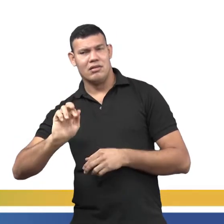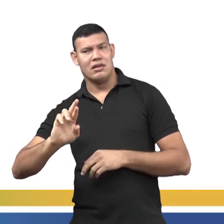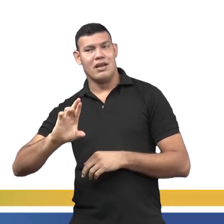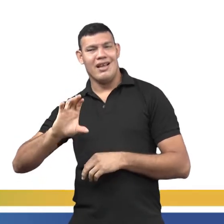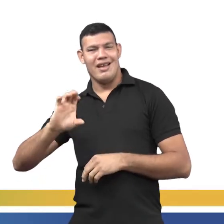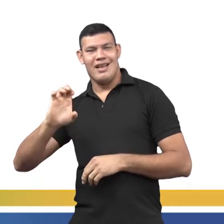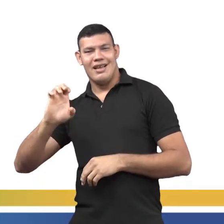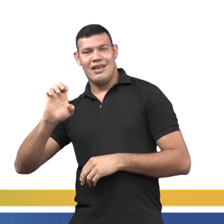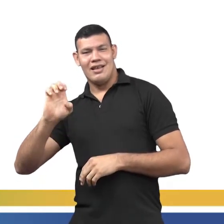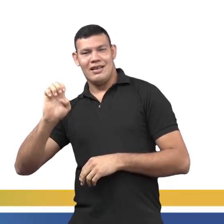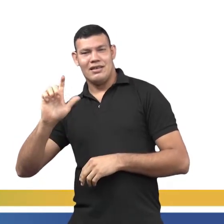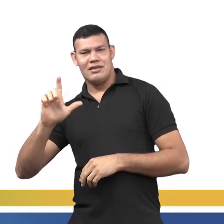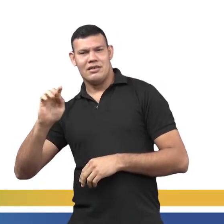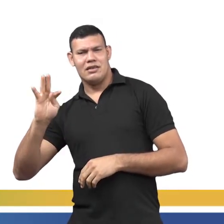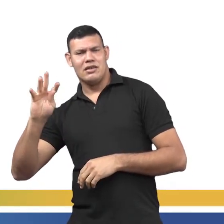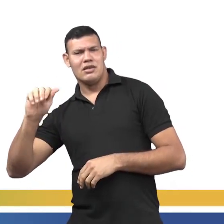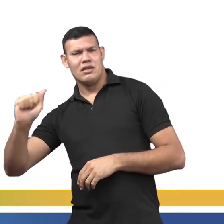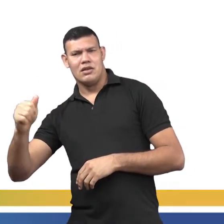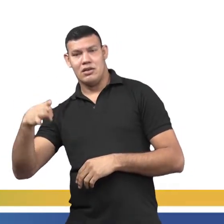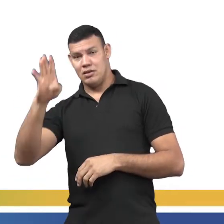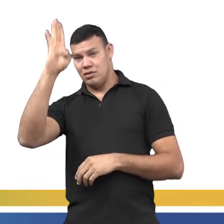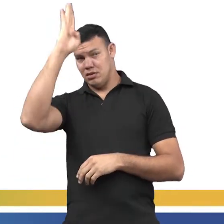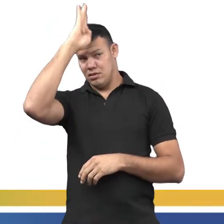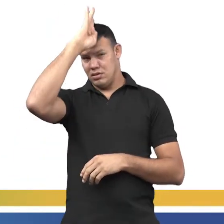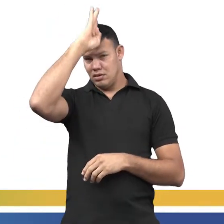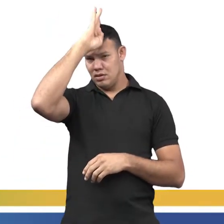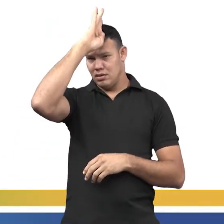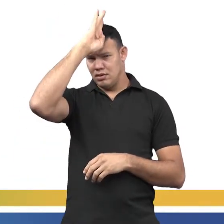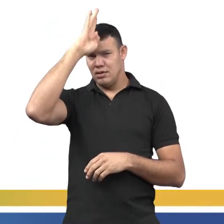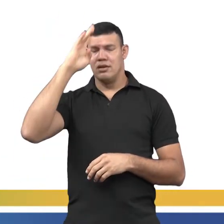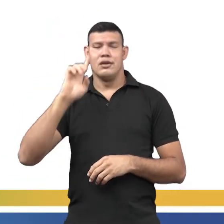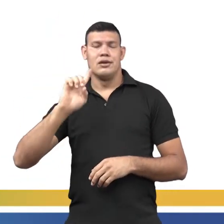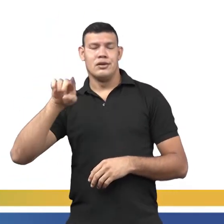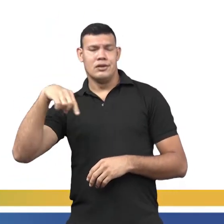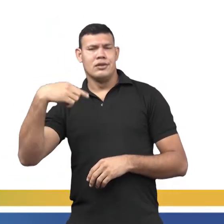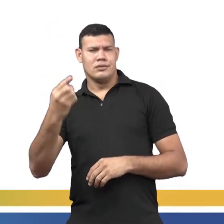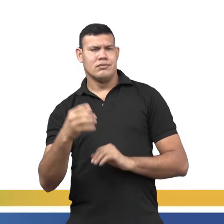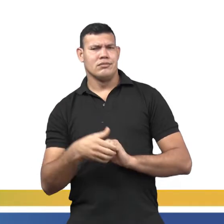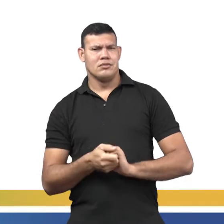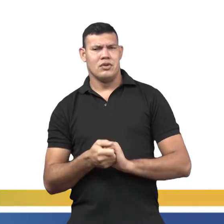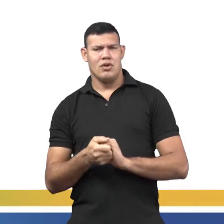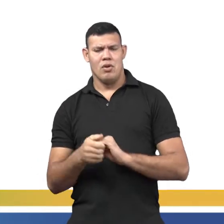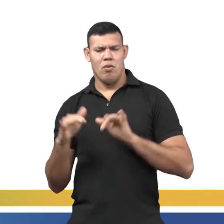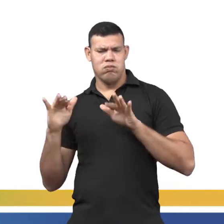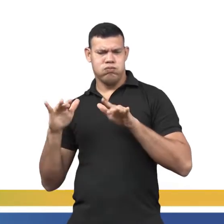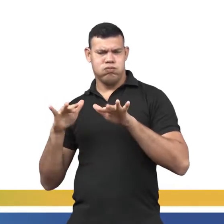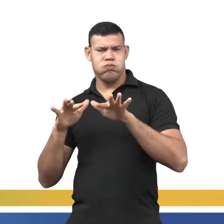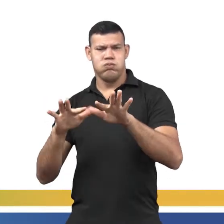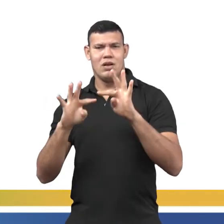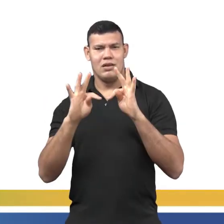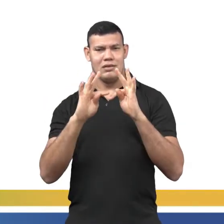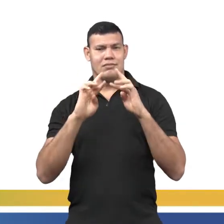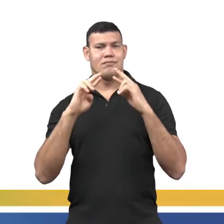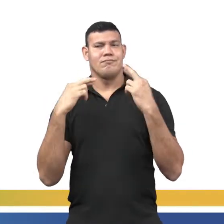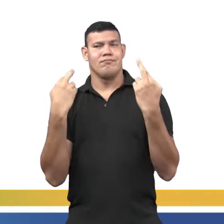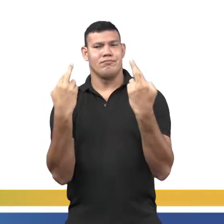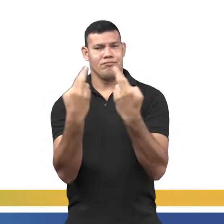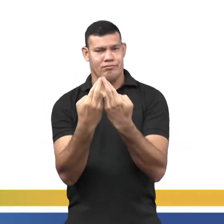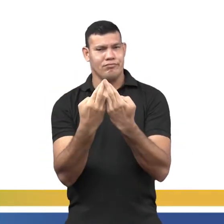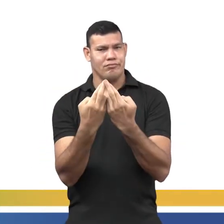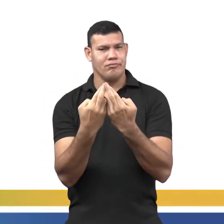de origem romana. E as pessoas que invadiram, que foram as três tribos, falavam uma língua germânica, conhecida como